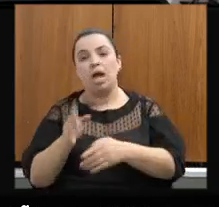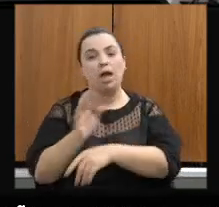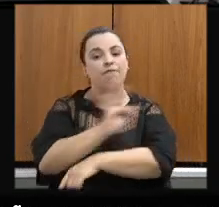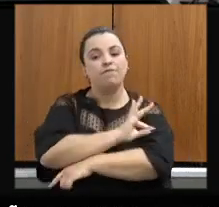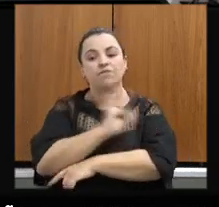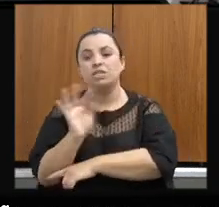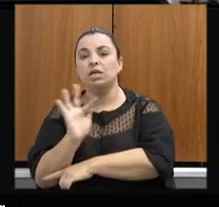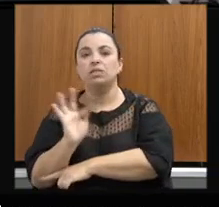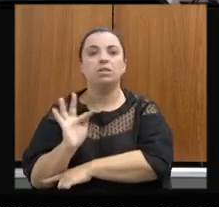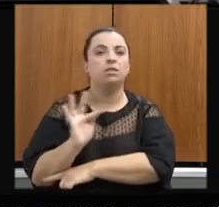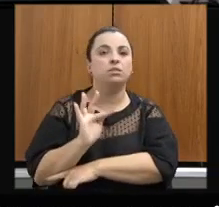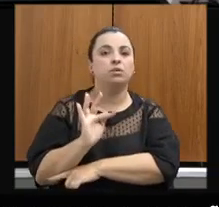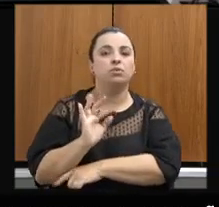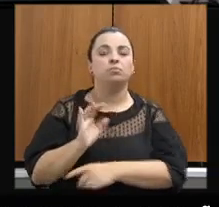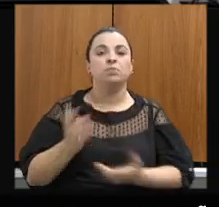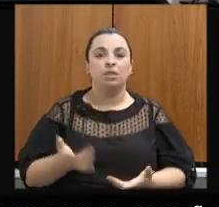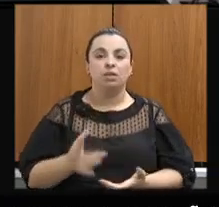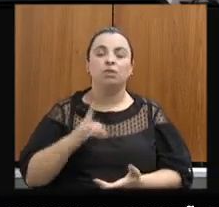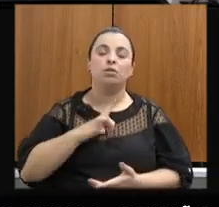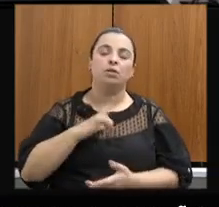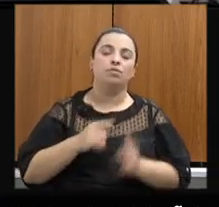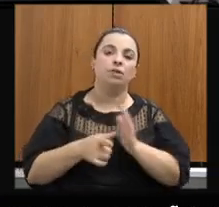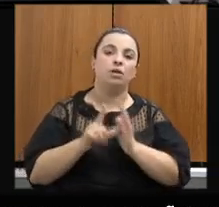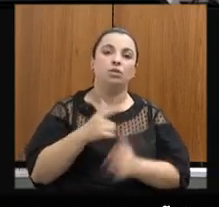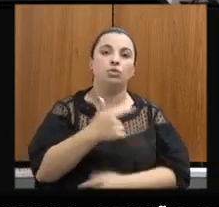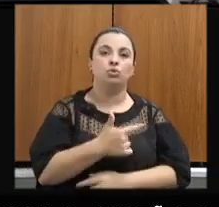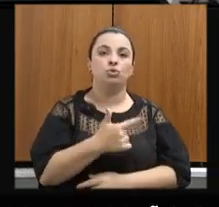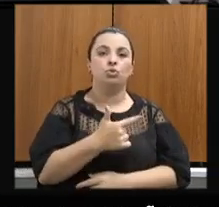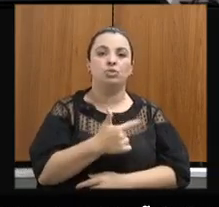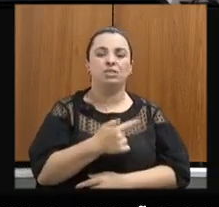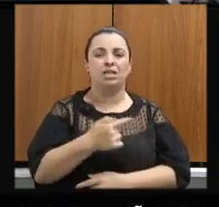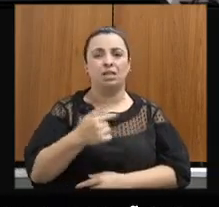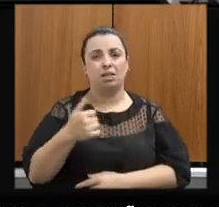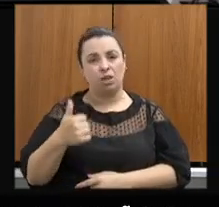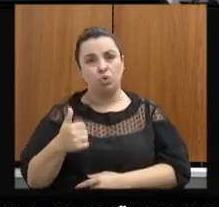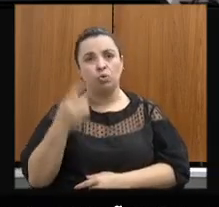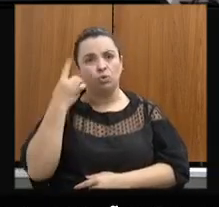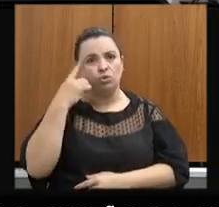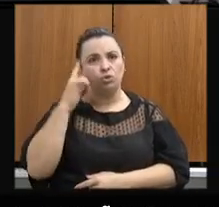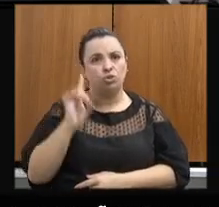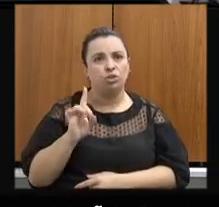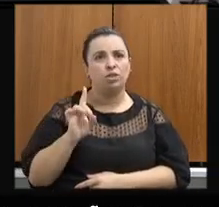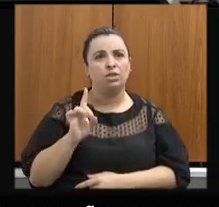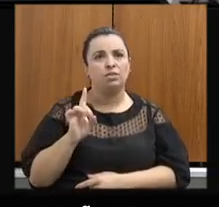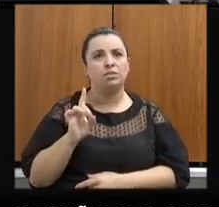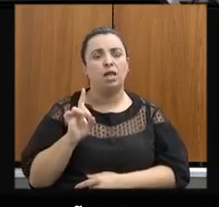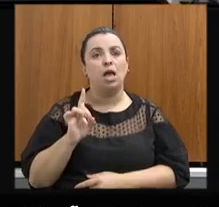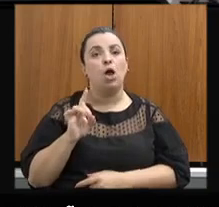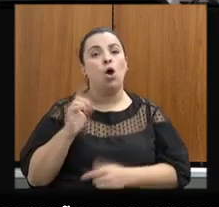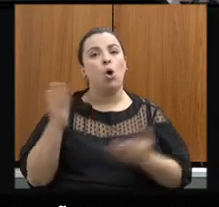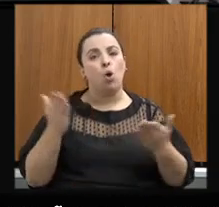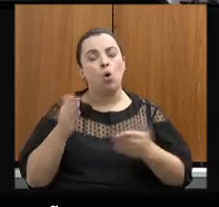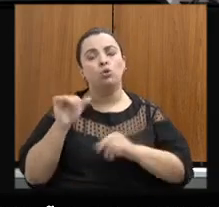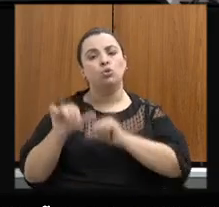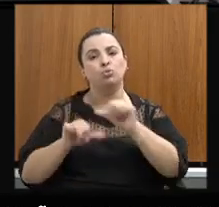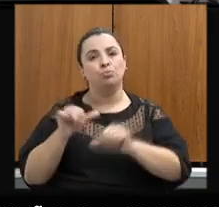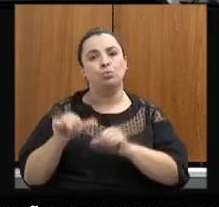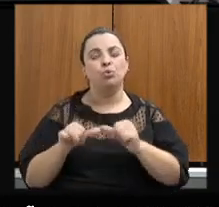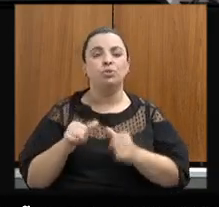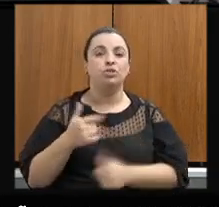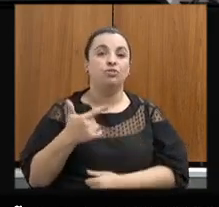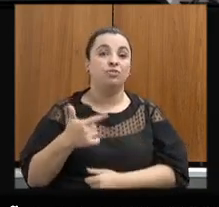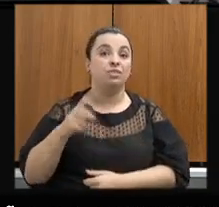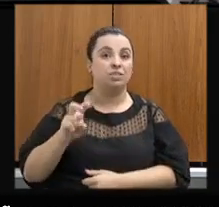em 2015 de um número de 271 dias entre a detecção e apuração em campo para hoje estarmos com uma média de